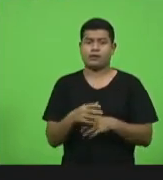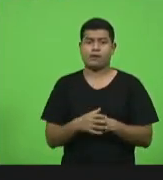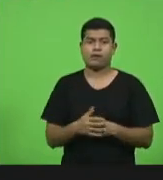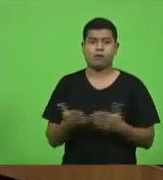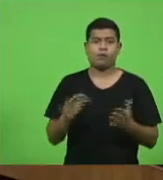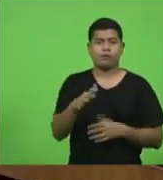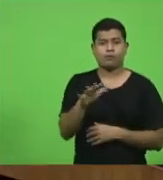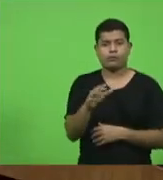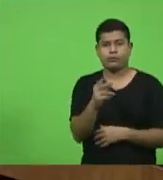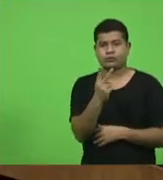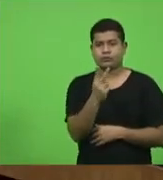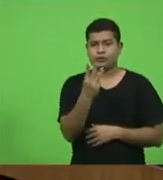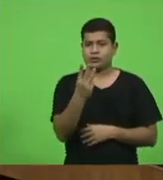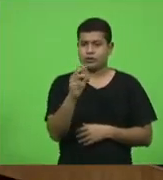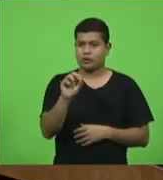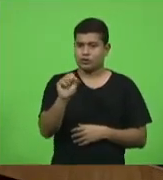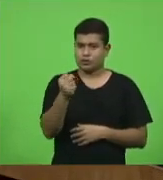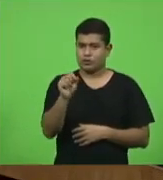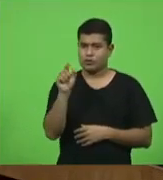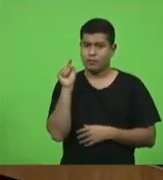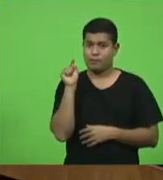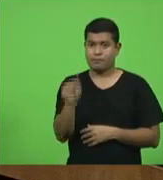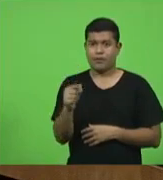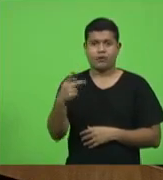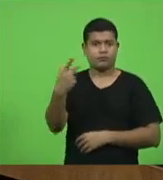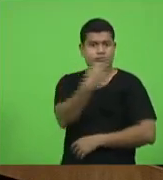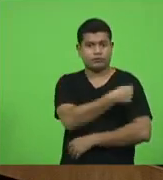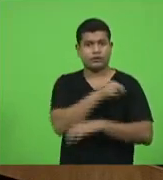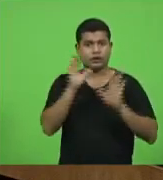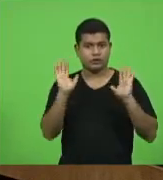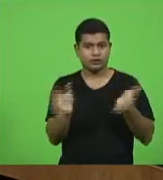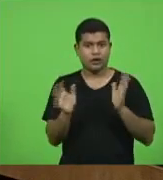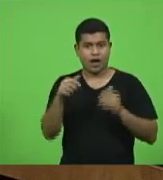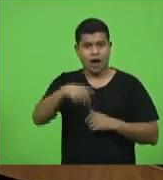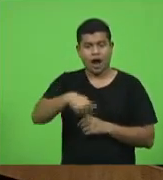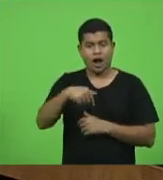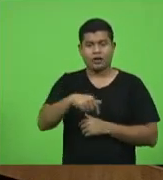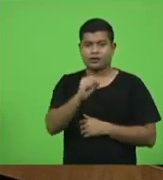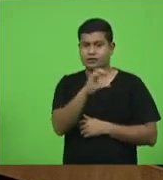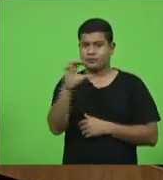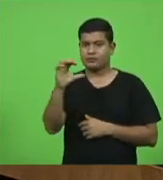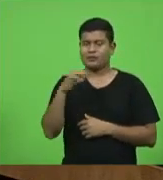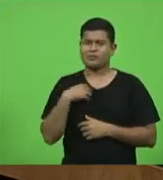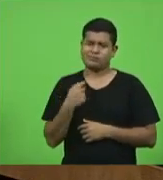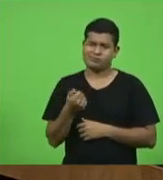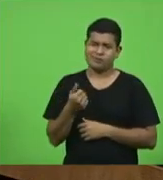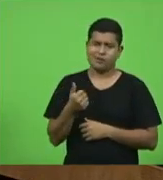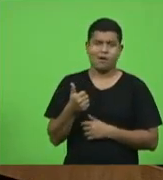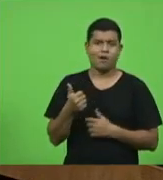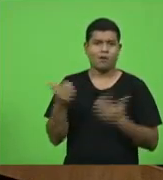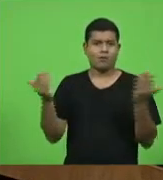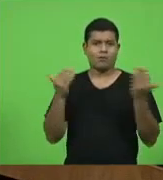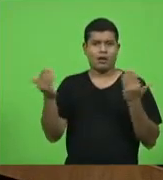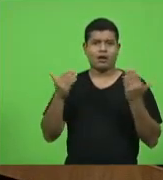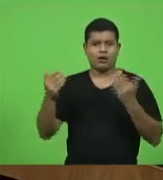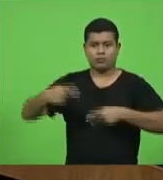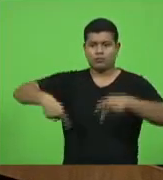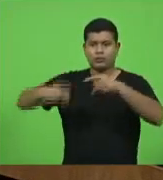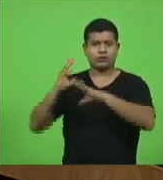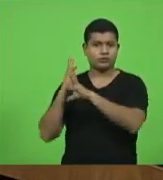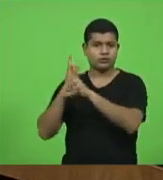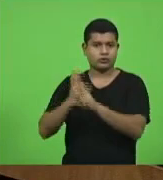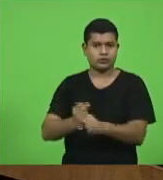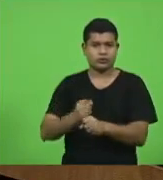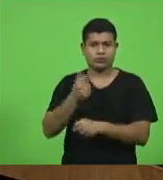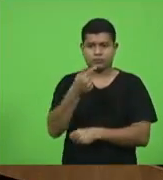238 mil pessoas vacinadas aqui em santa catarina é muito pouco perto dos 7 milhões de habitantes mas essa deve ser